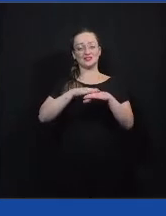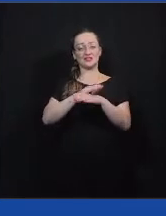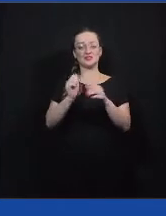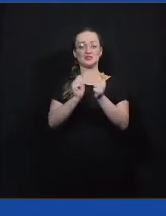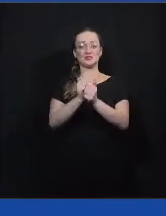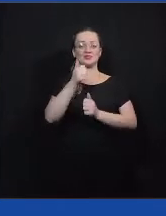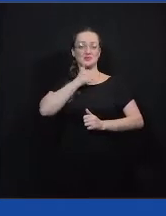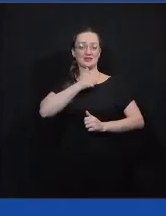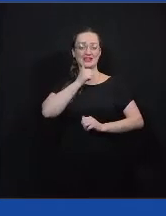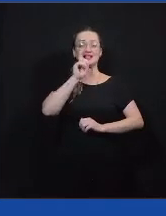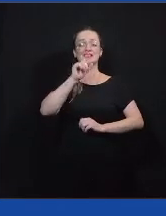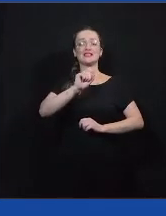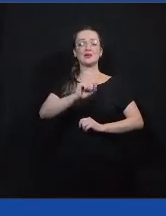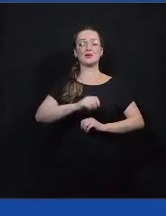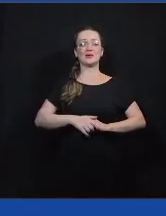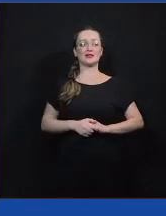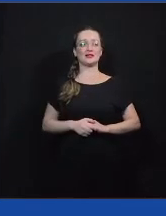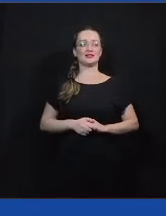meninas.